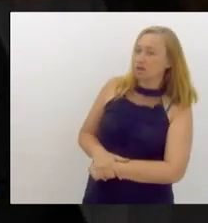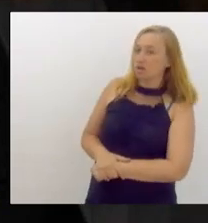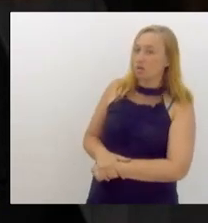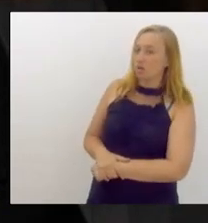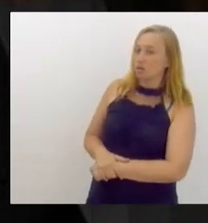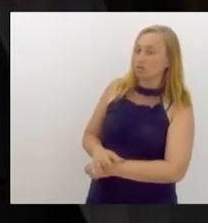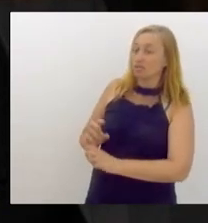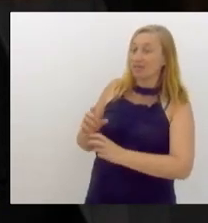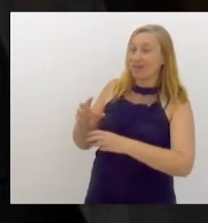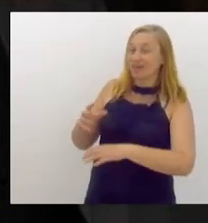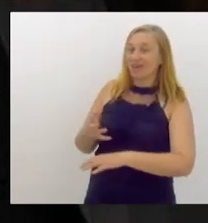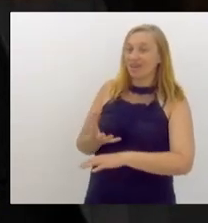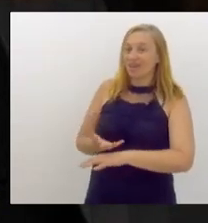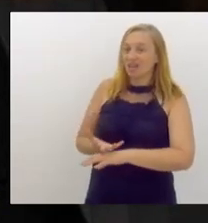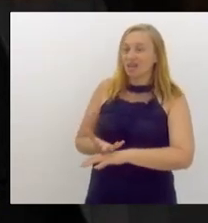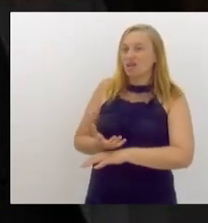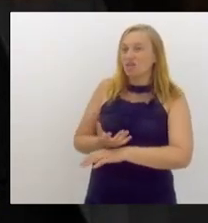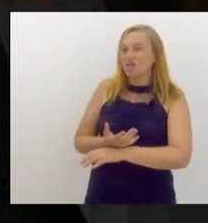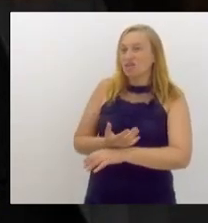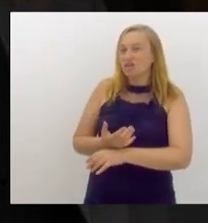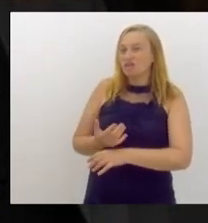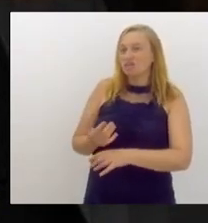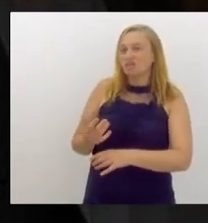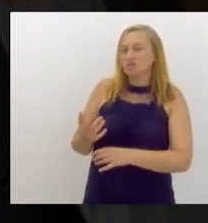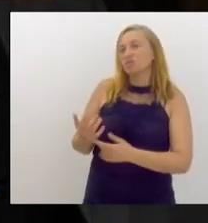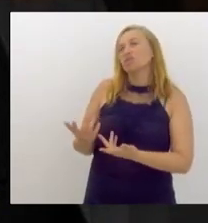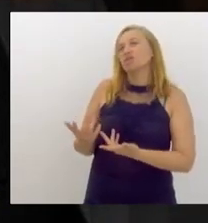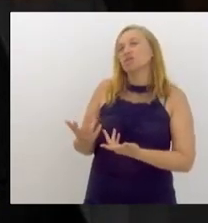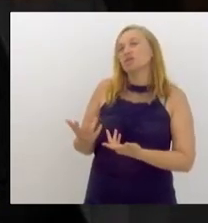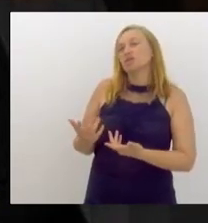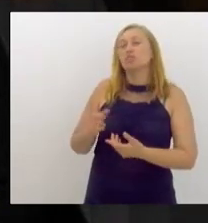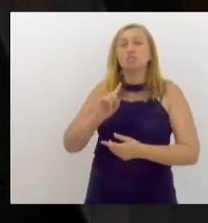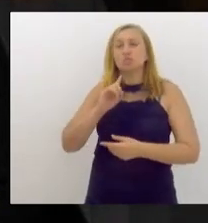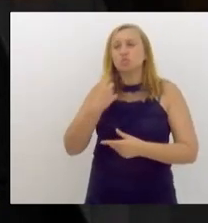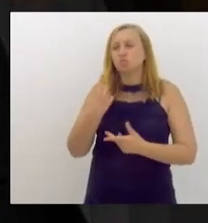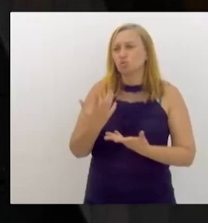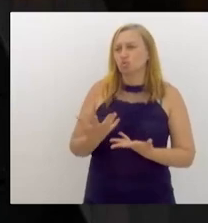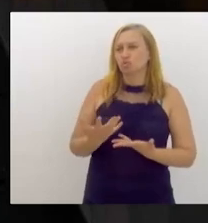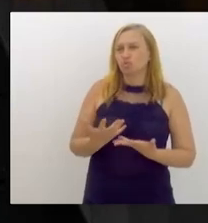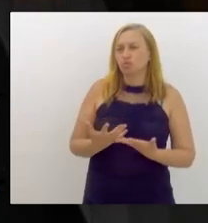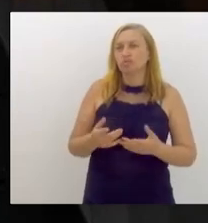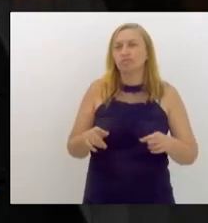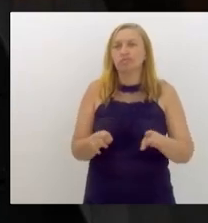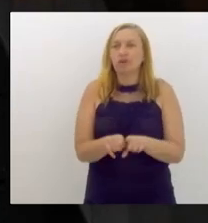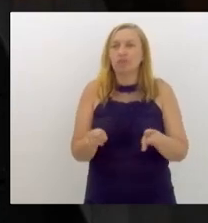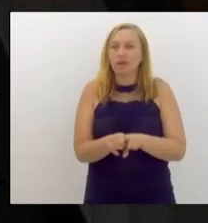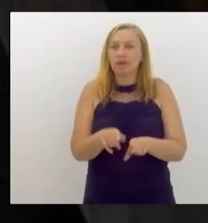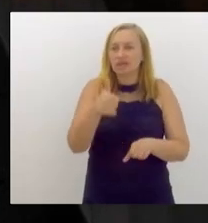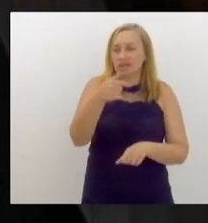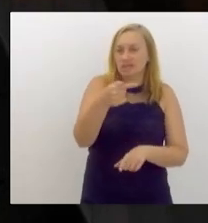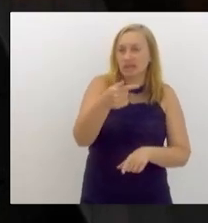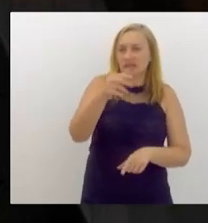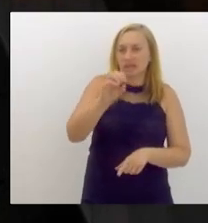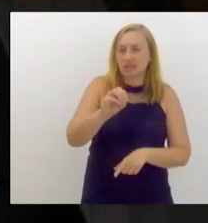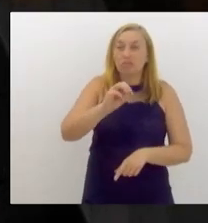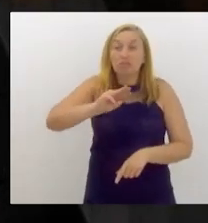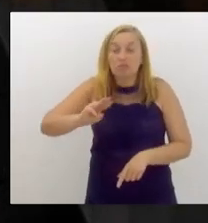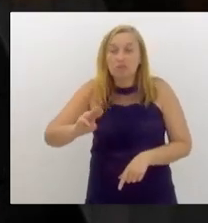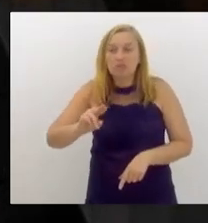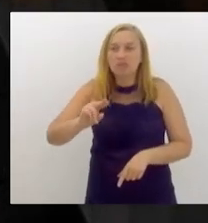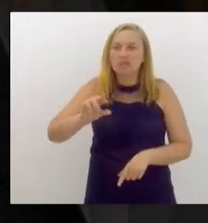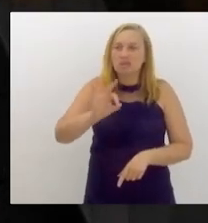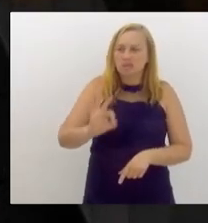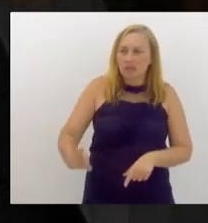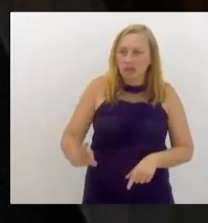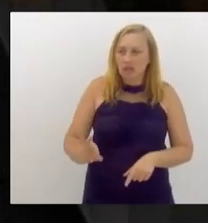disso que a deputada Lucinda está falando. E também, porque 70% dos dormentes acabou a vida útil. Um